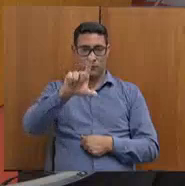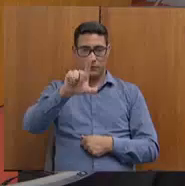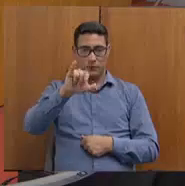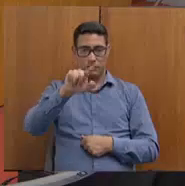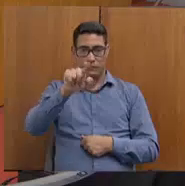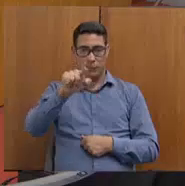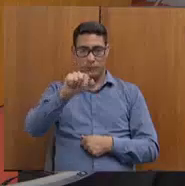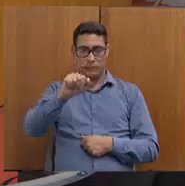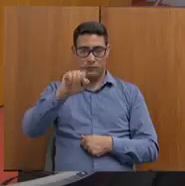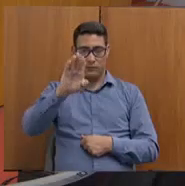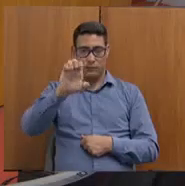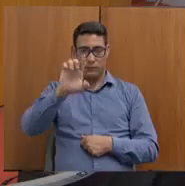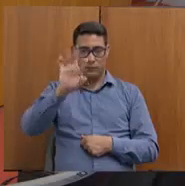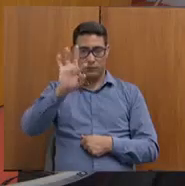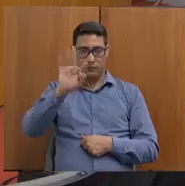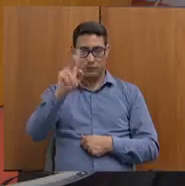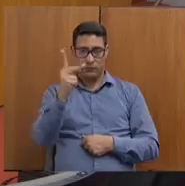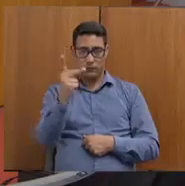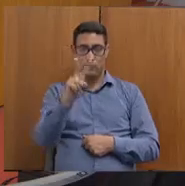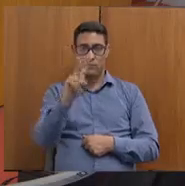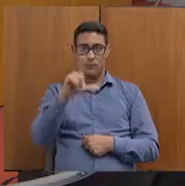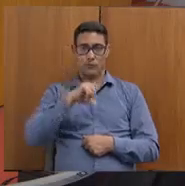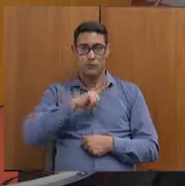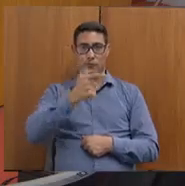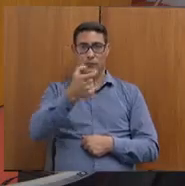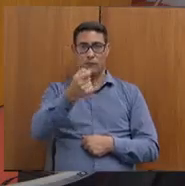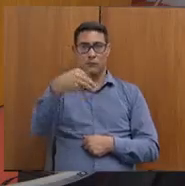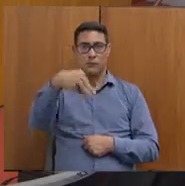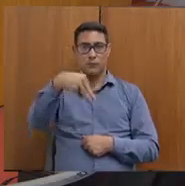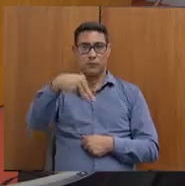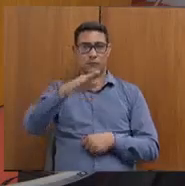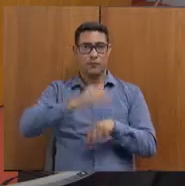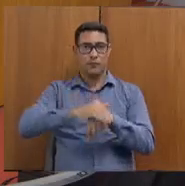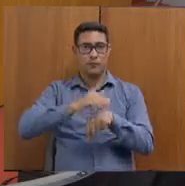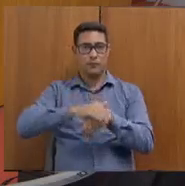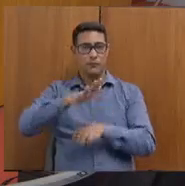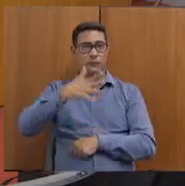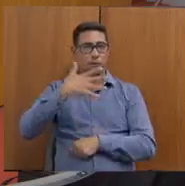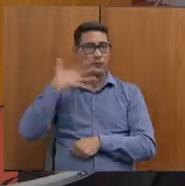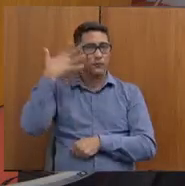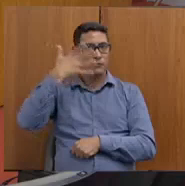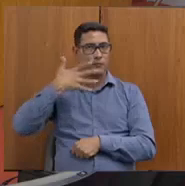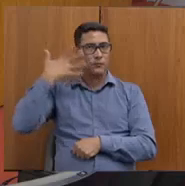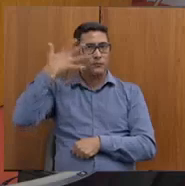Jacomete, que disporá de 20 minutos para a sua exposição.